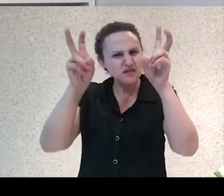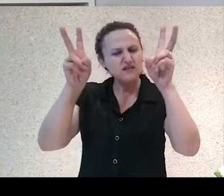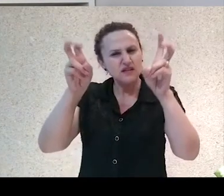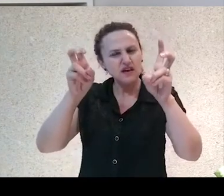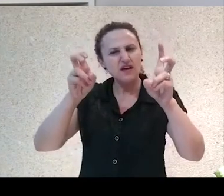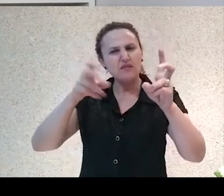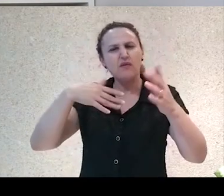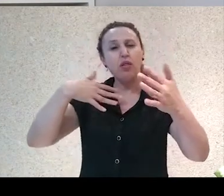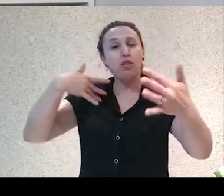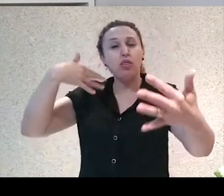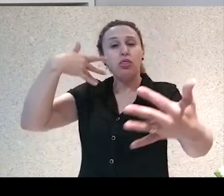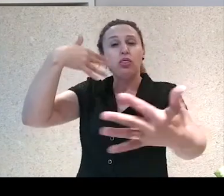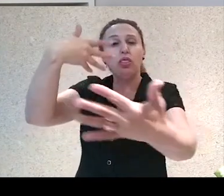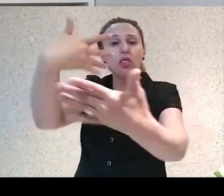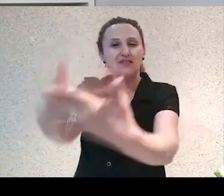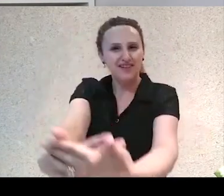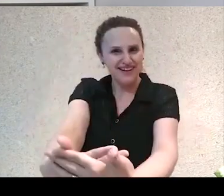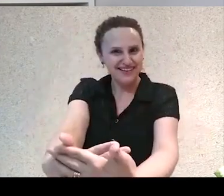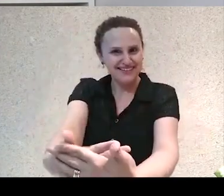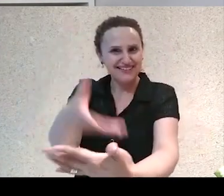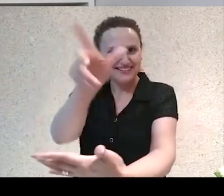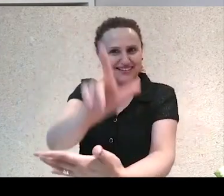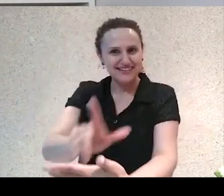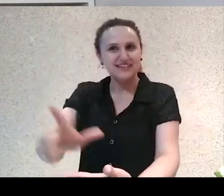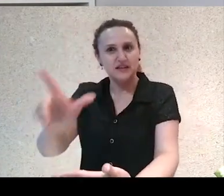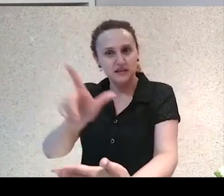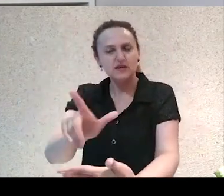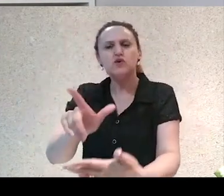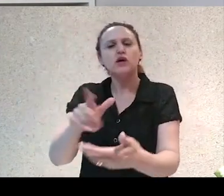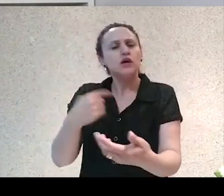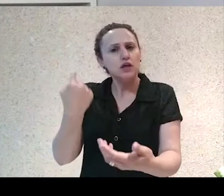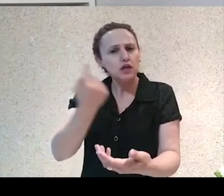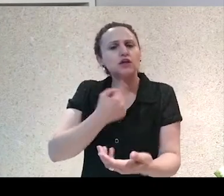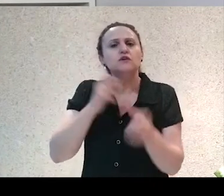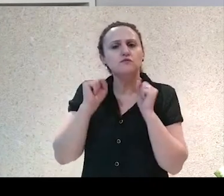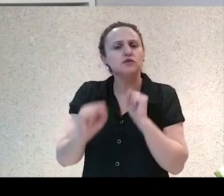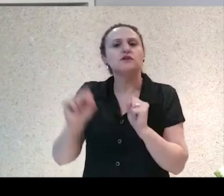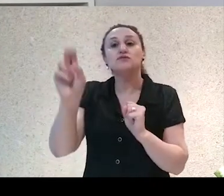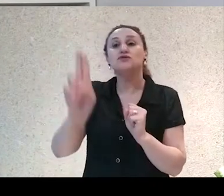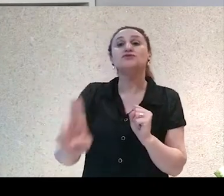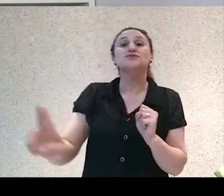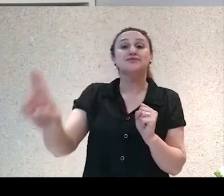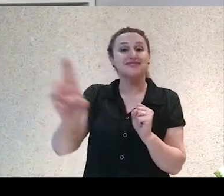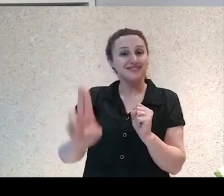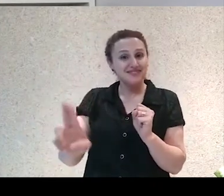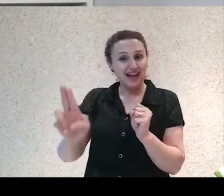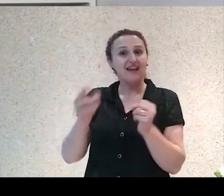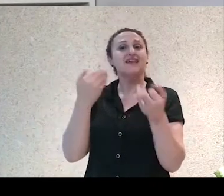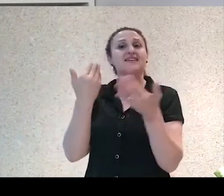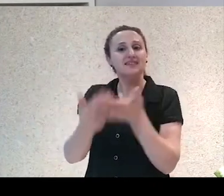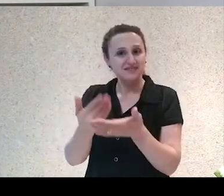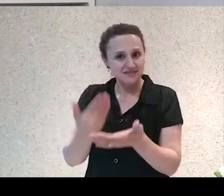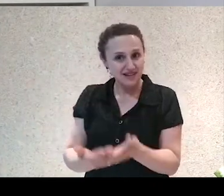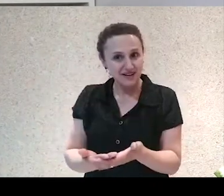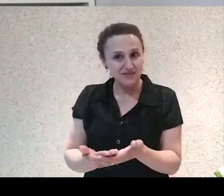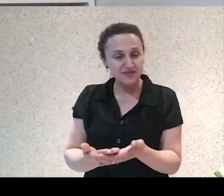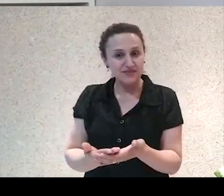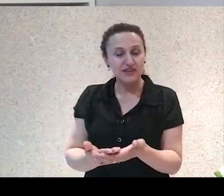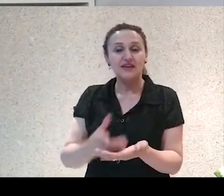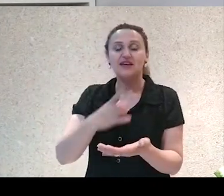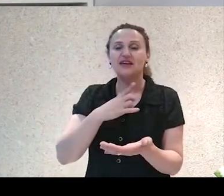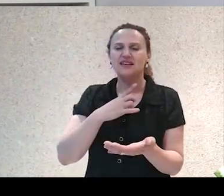literatura, como existem várias coisas que a gente pode usar, como tema literário, a gente pode estudar, e várias